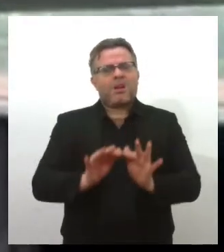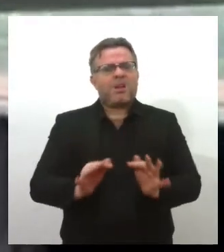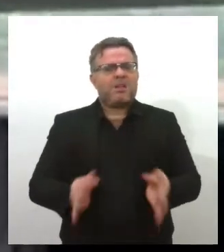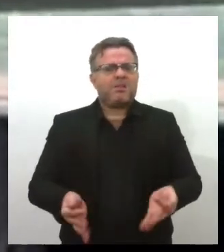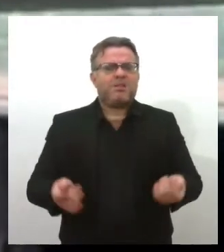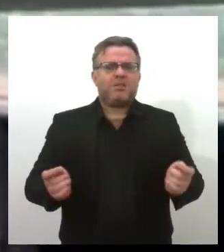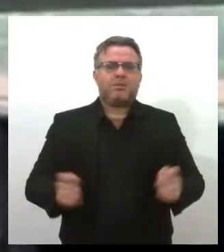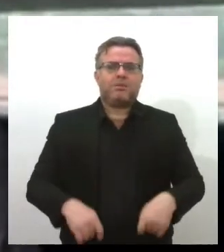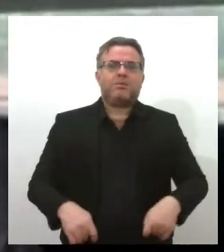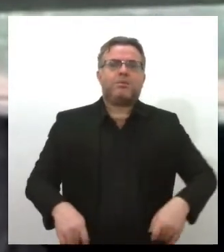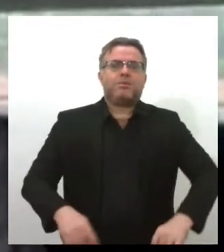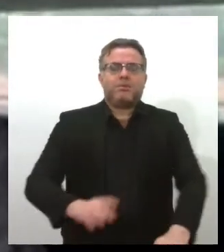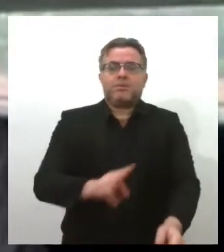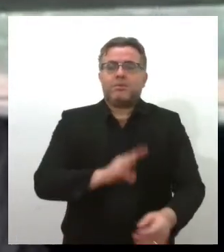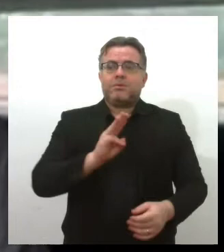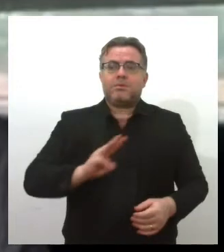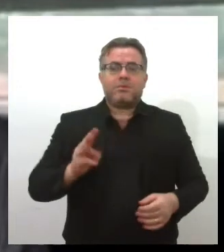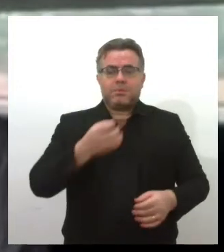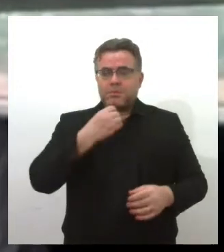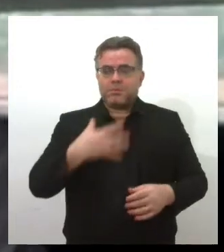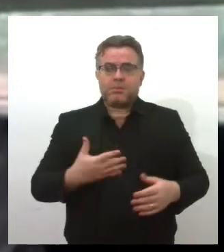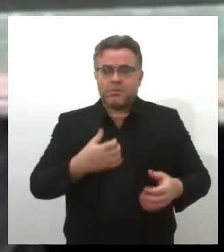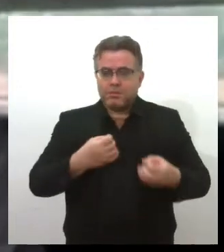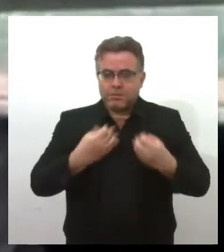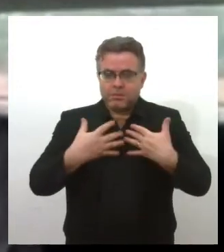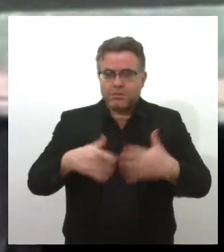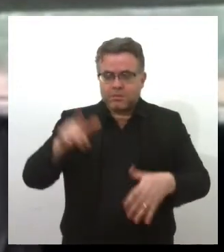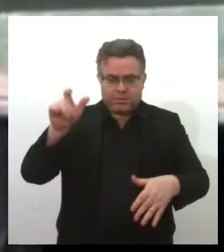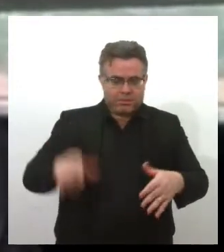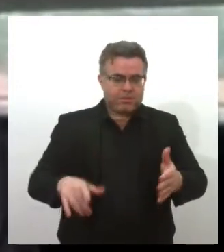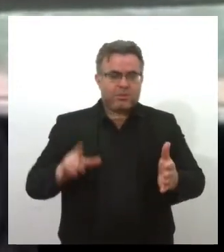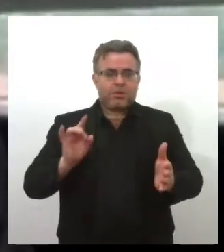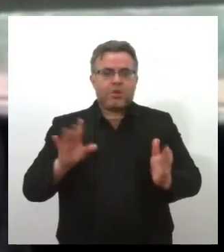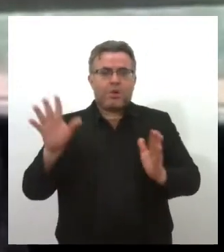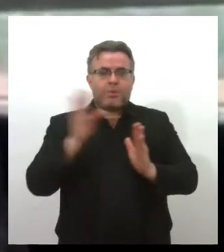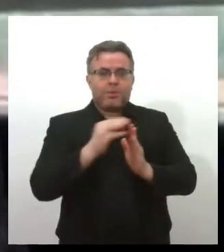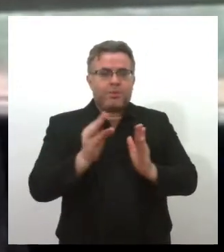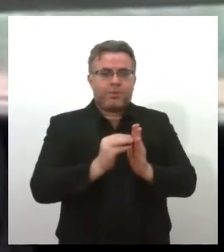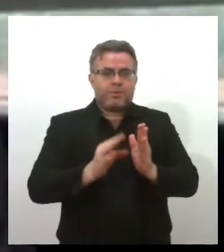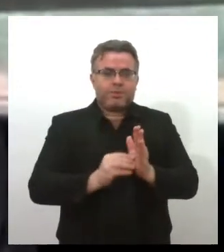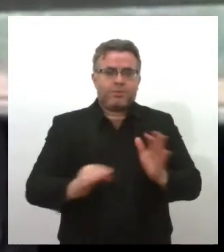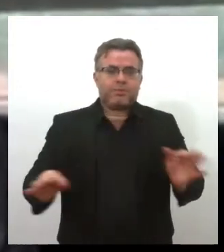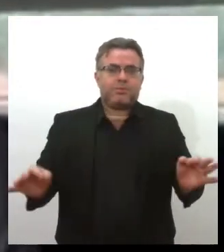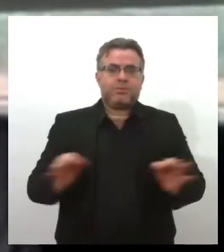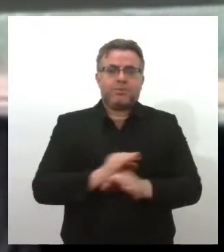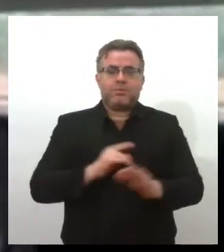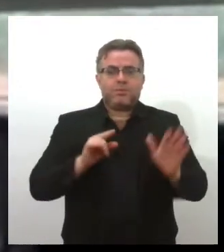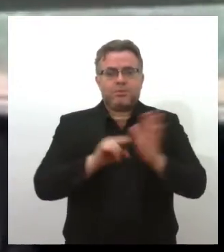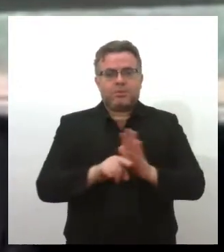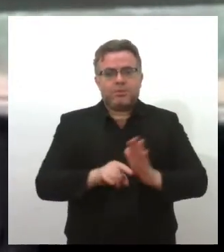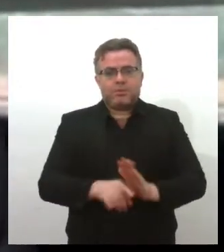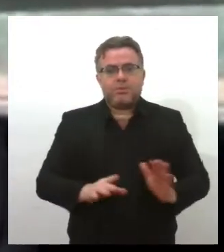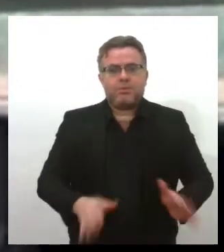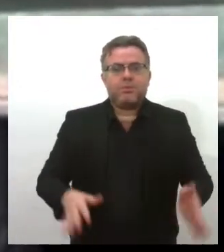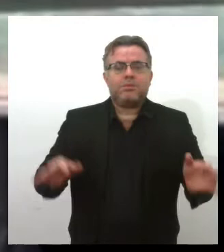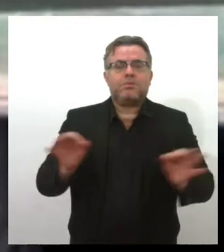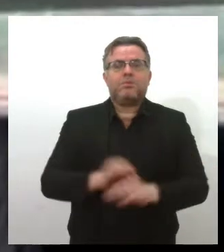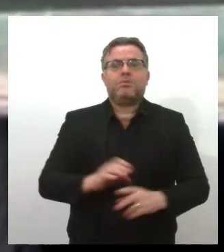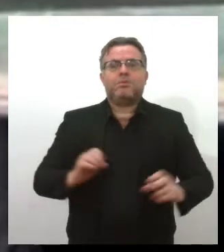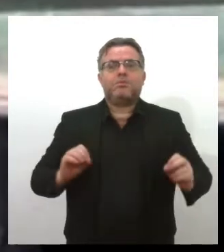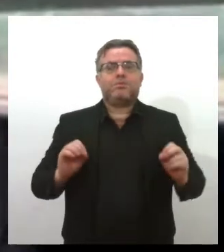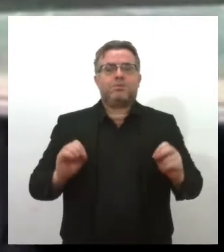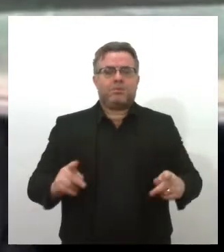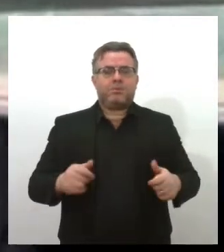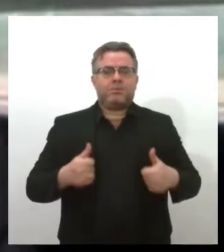plataforma muito interativa, onde somente a pessoa vai preenchendo as perguntas que estão lá já pré-definidas, e